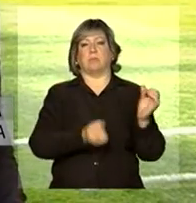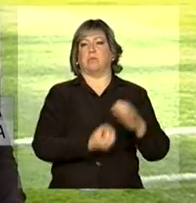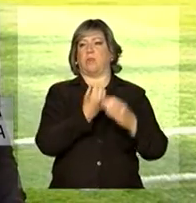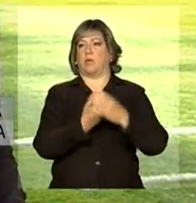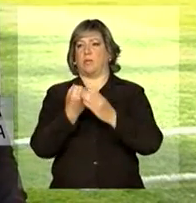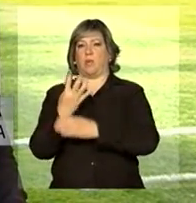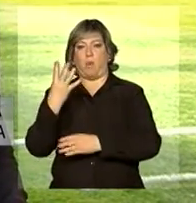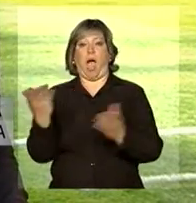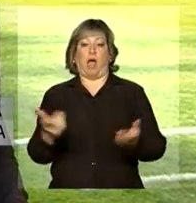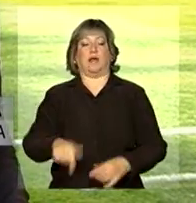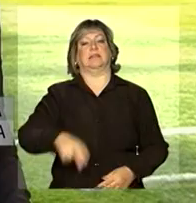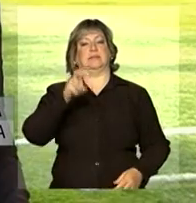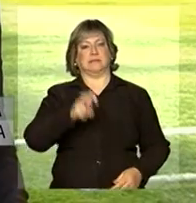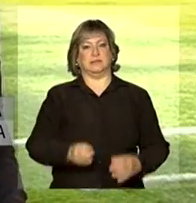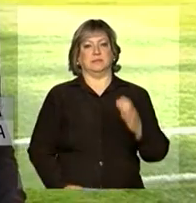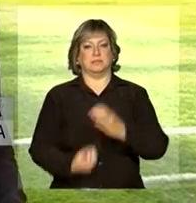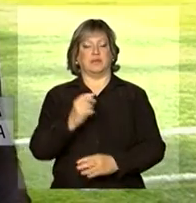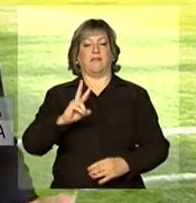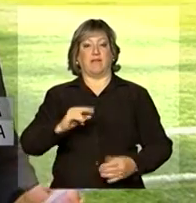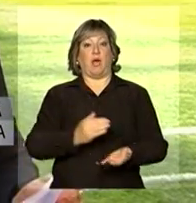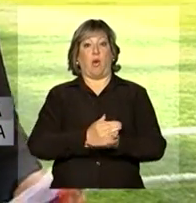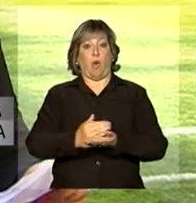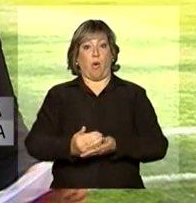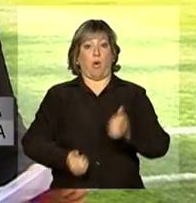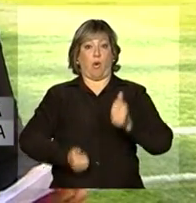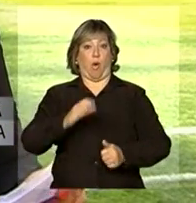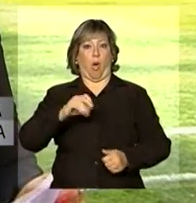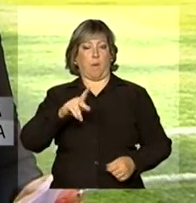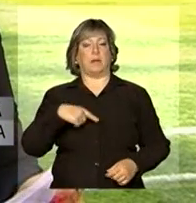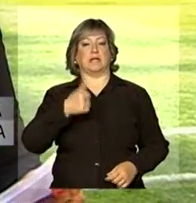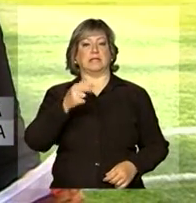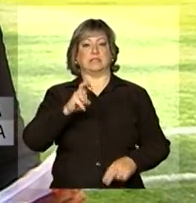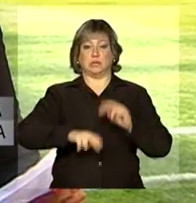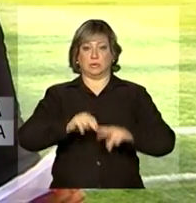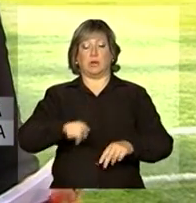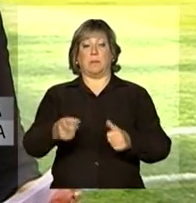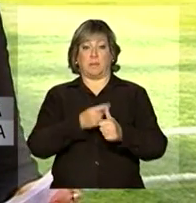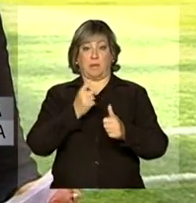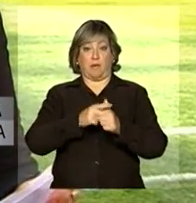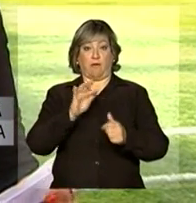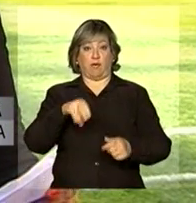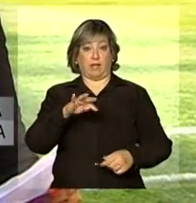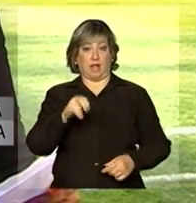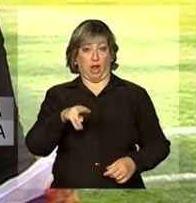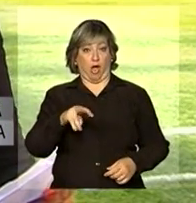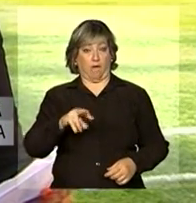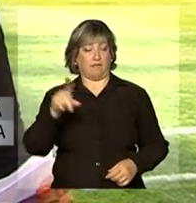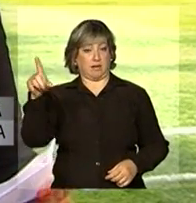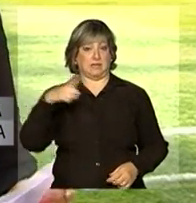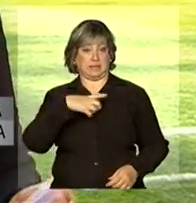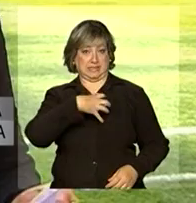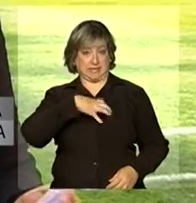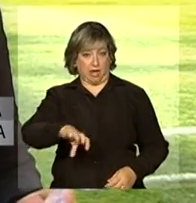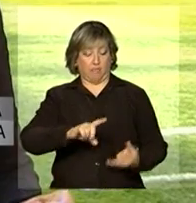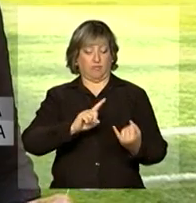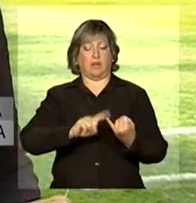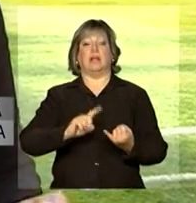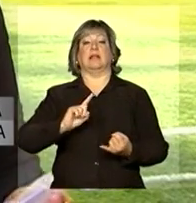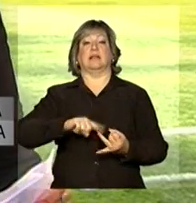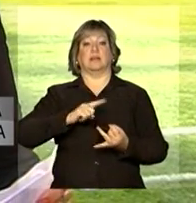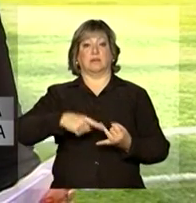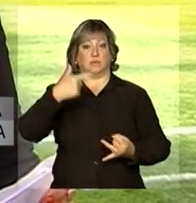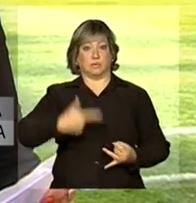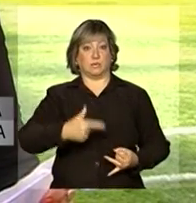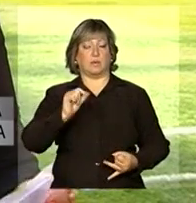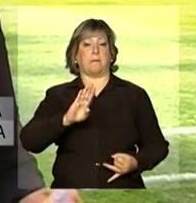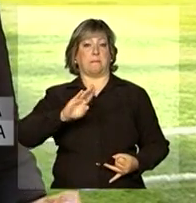Confederações, que vai ter início em 15 de junho. Os primeiros foram o Estádio Fonte Nova, em Salvador, estádio do Mineirão,